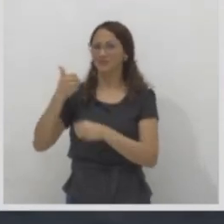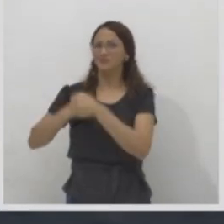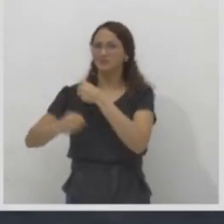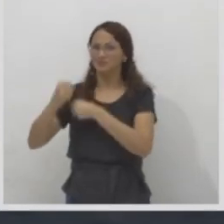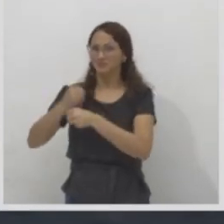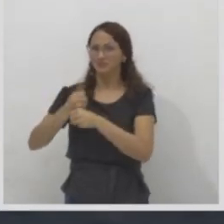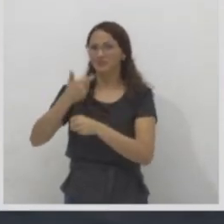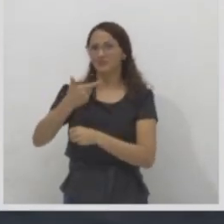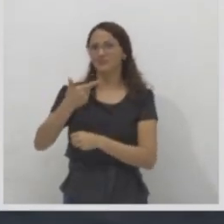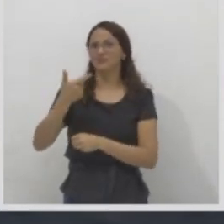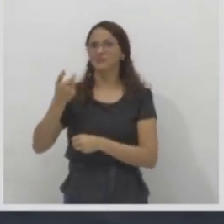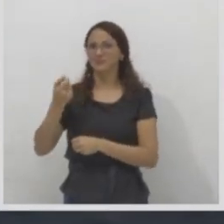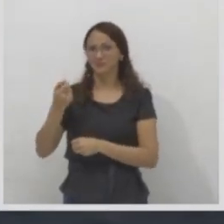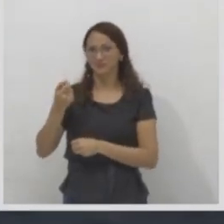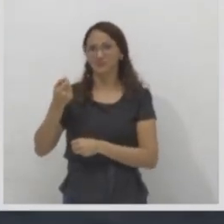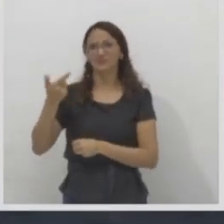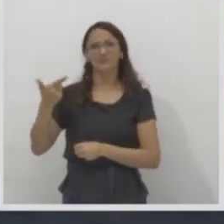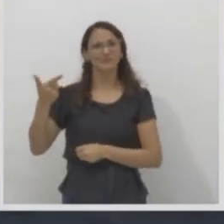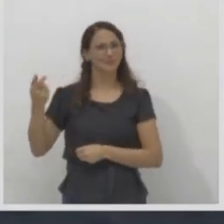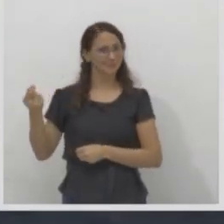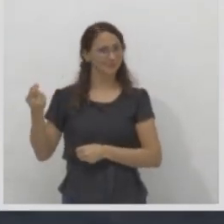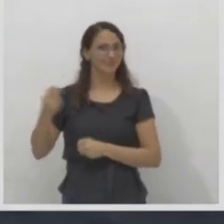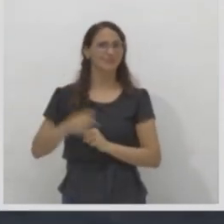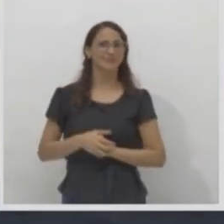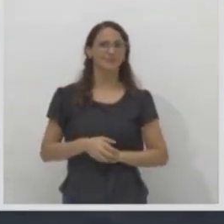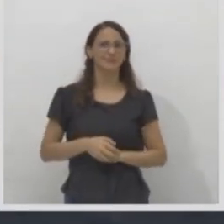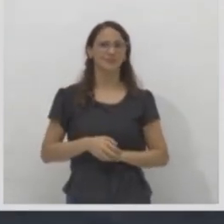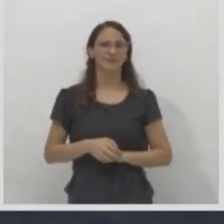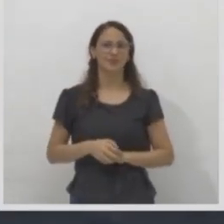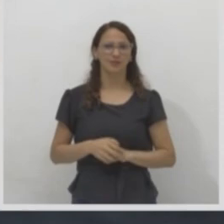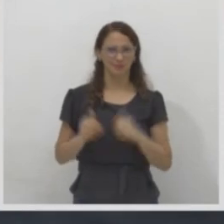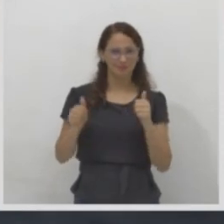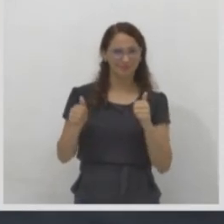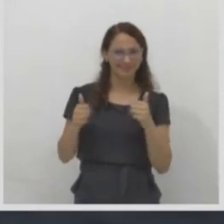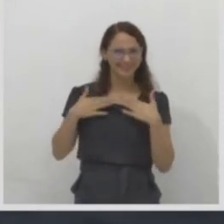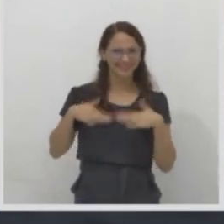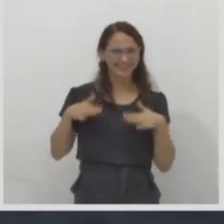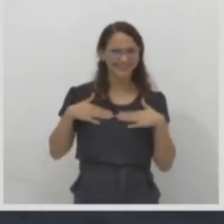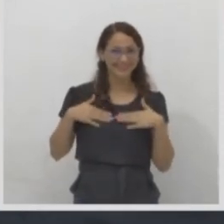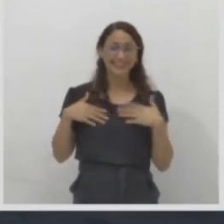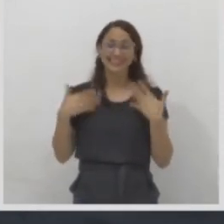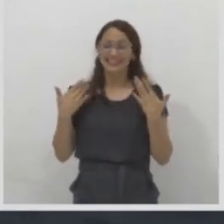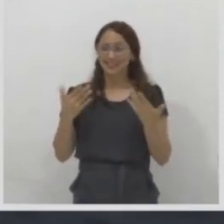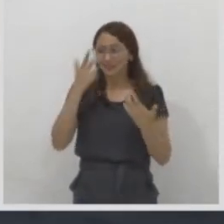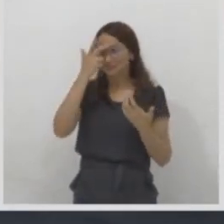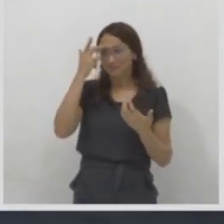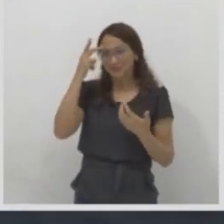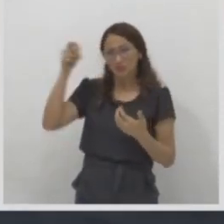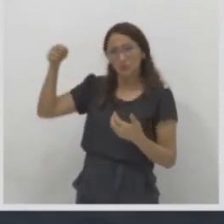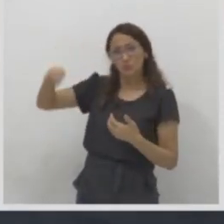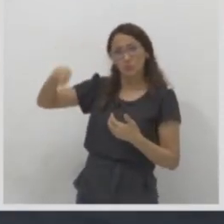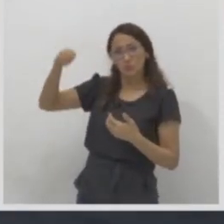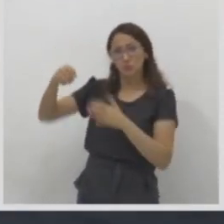tranquilo? E, claro, que as pessoas que são obrigadas a fugir do seu país, elas precisam, elas possuem o